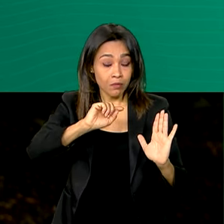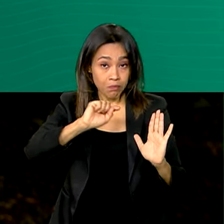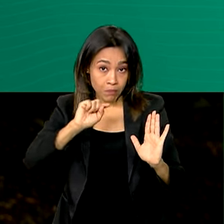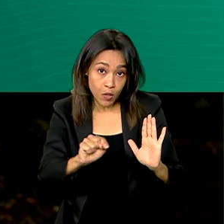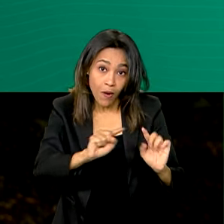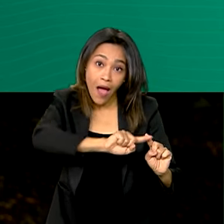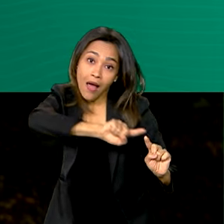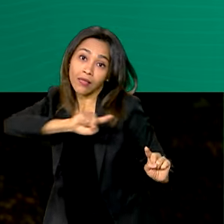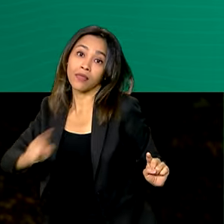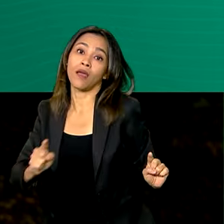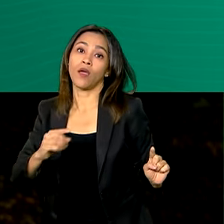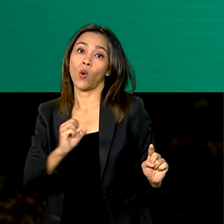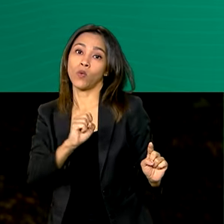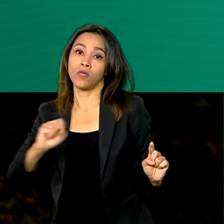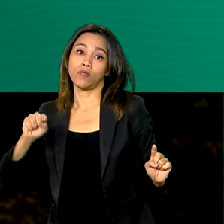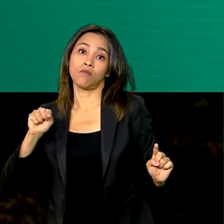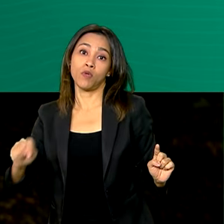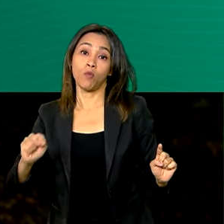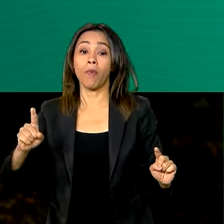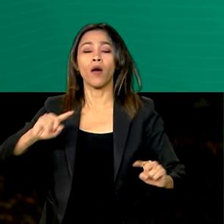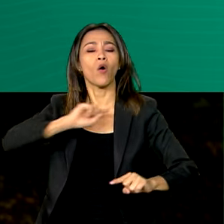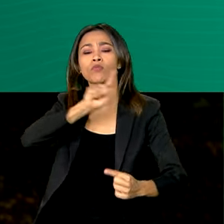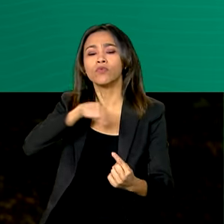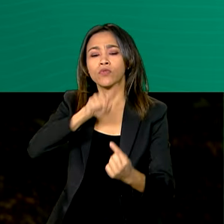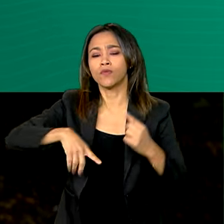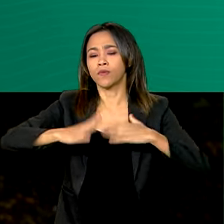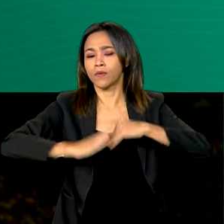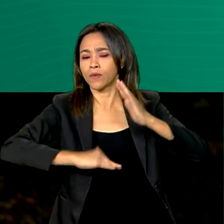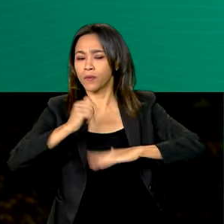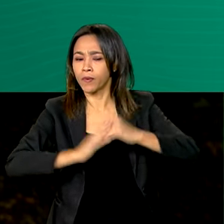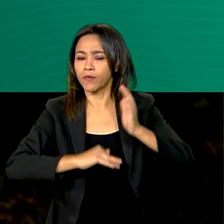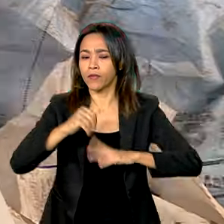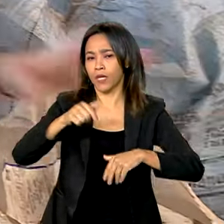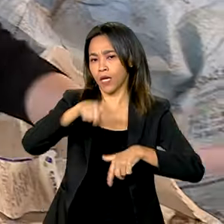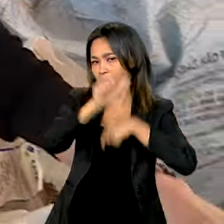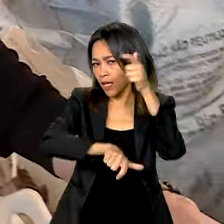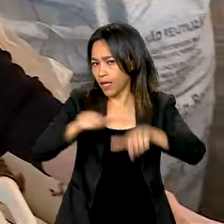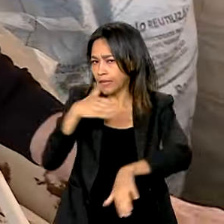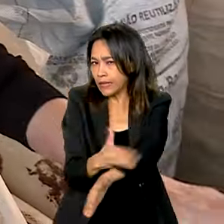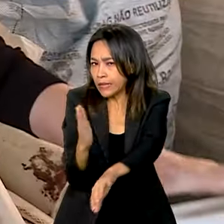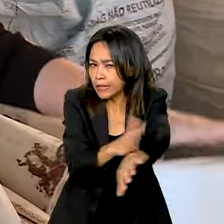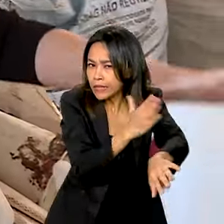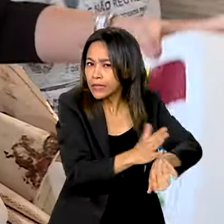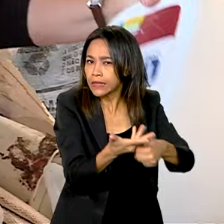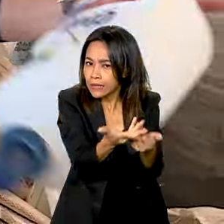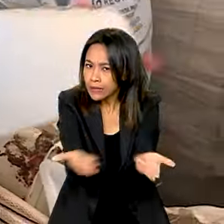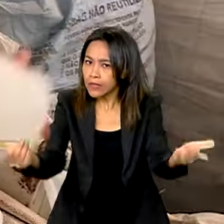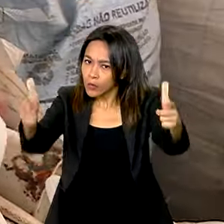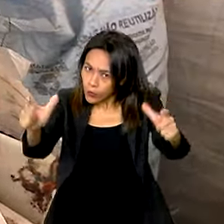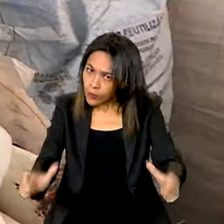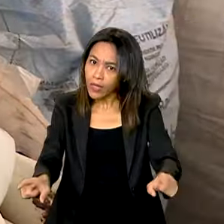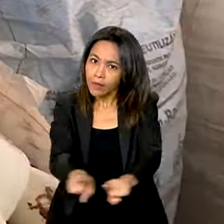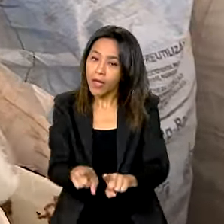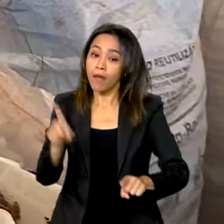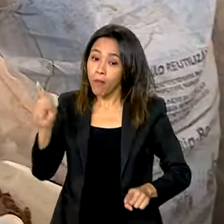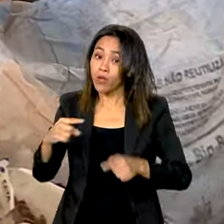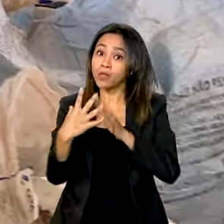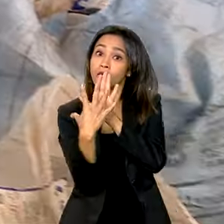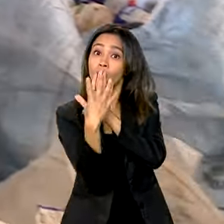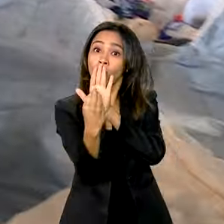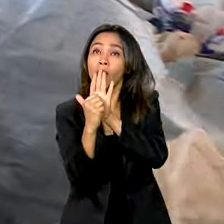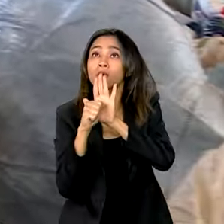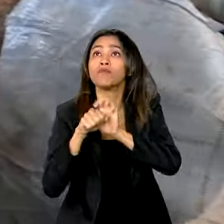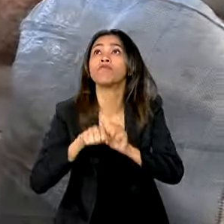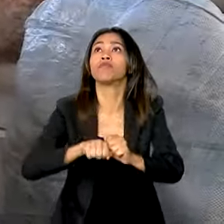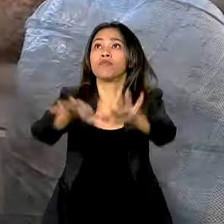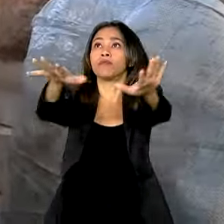para equipar, profissionalizar e ampliar os espaços recicláveis. Experiências que podem ser replicadas em outros